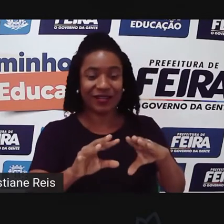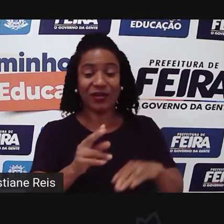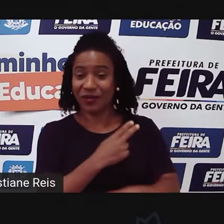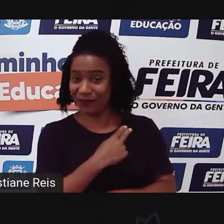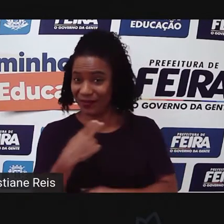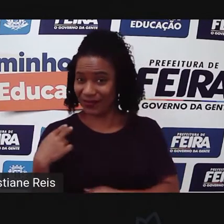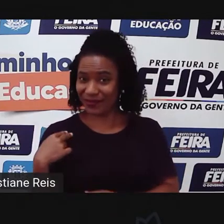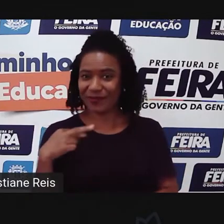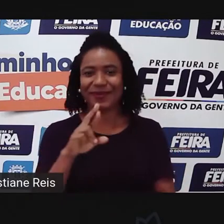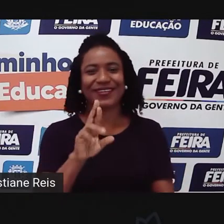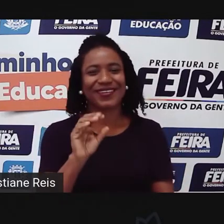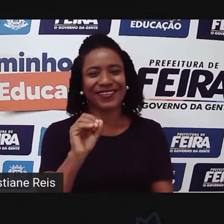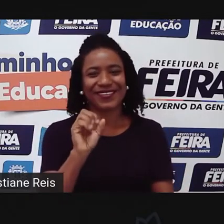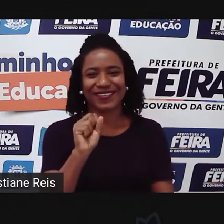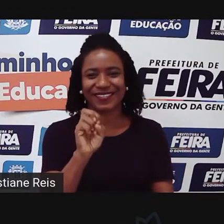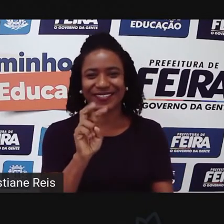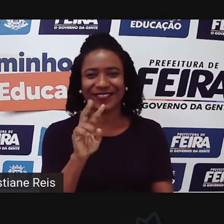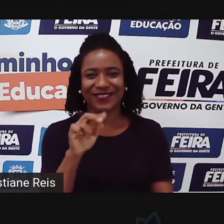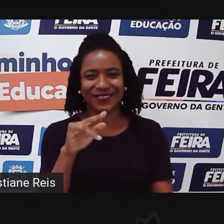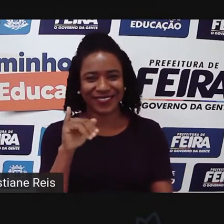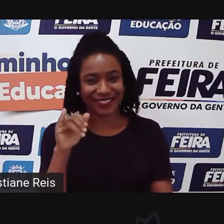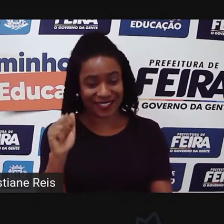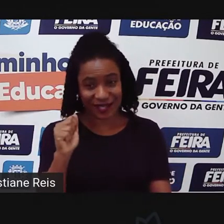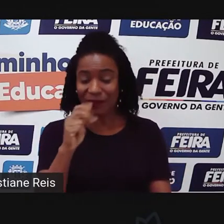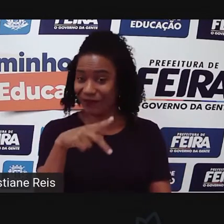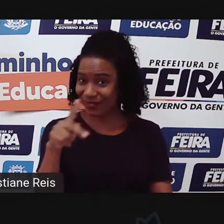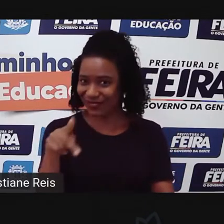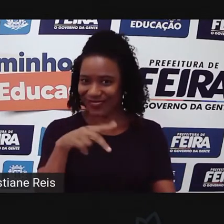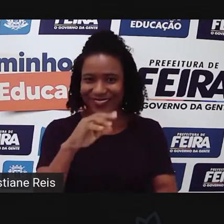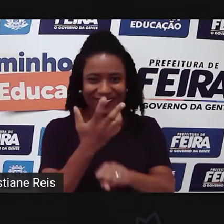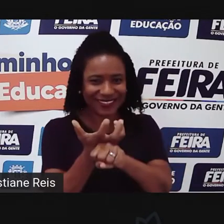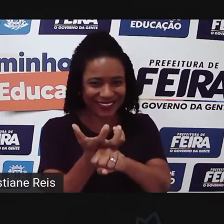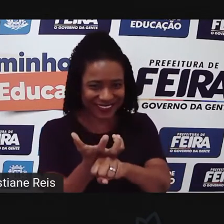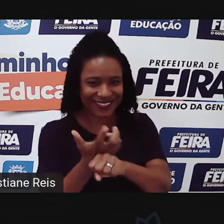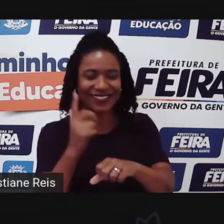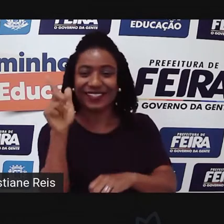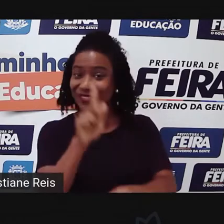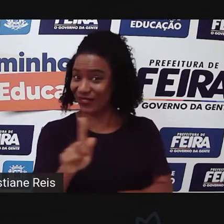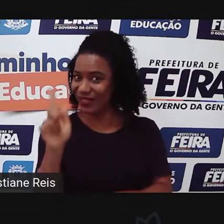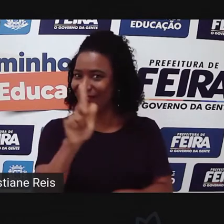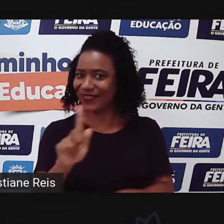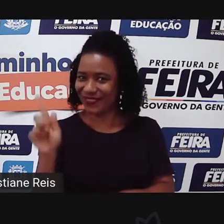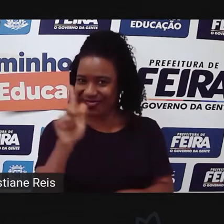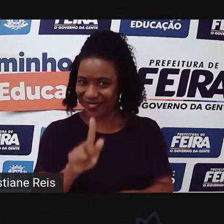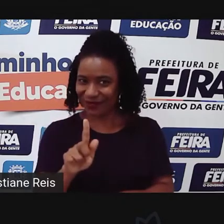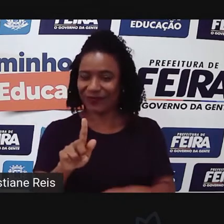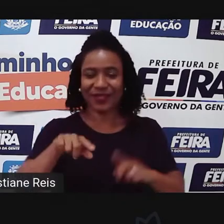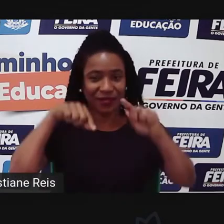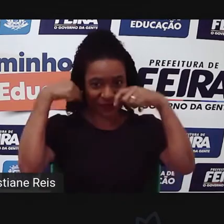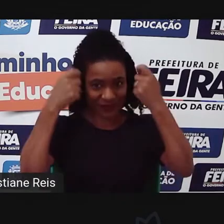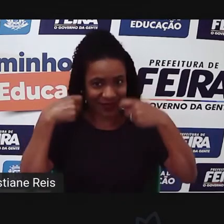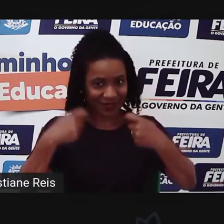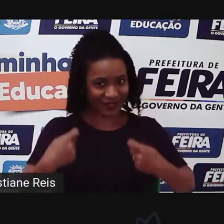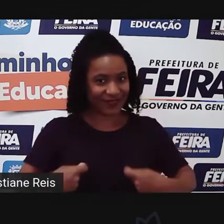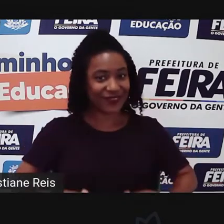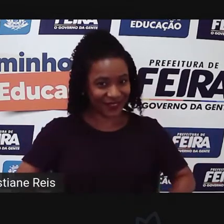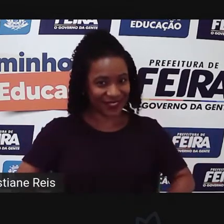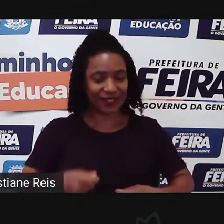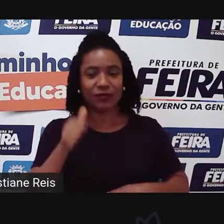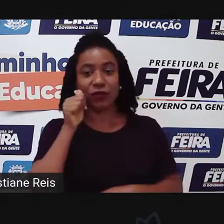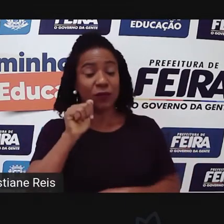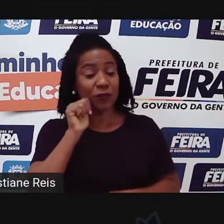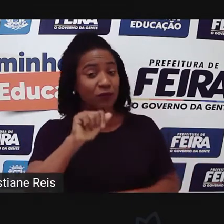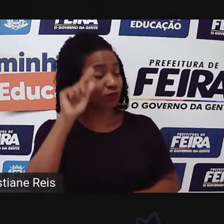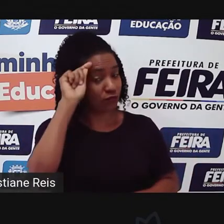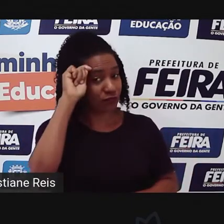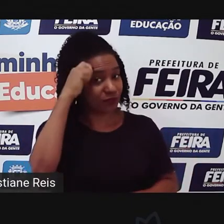Rosi Vânia. Vocês sabem que eu sou professora de geografia. E deixa eu me autodescrever. Eu sou uma mulher